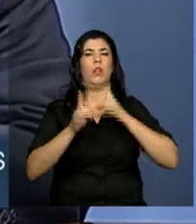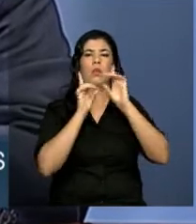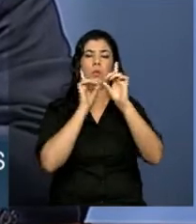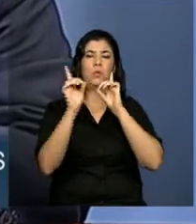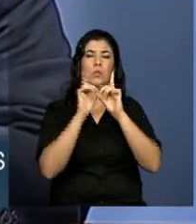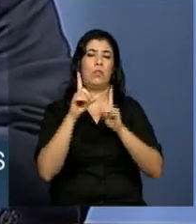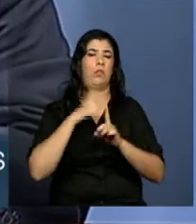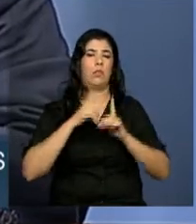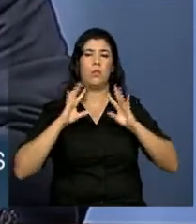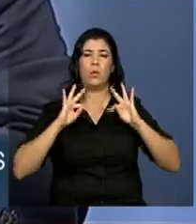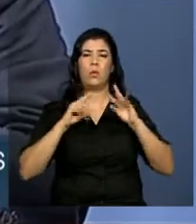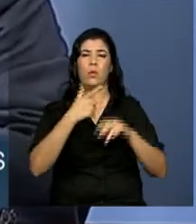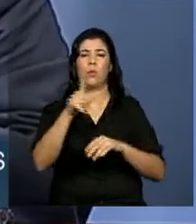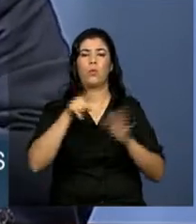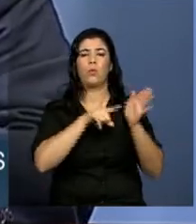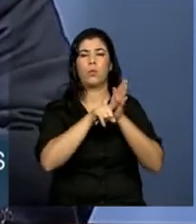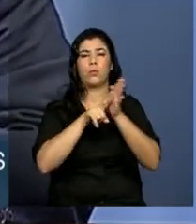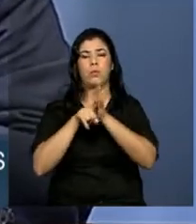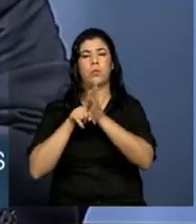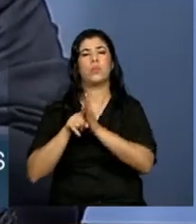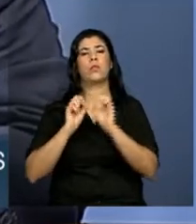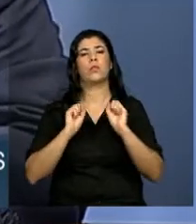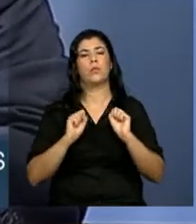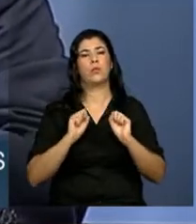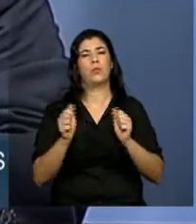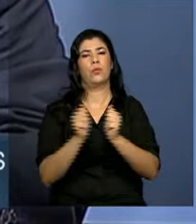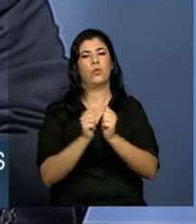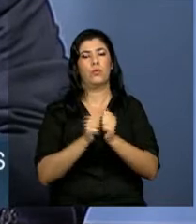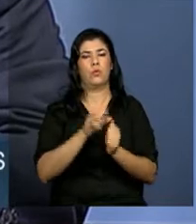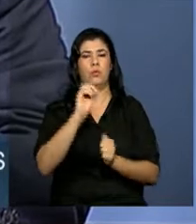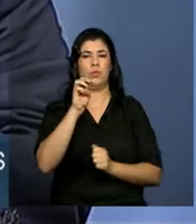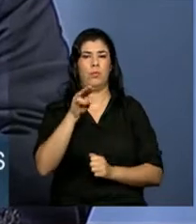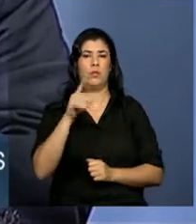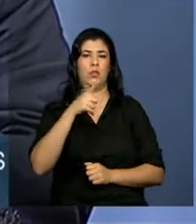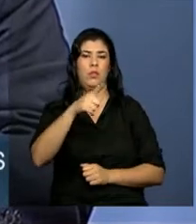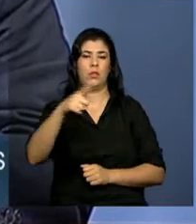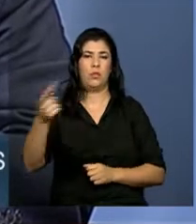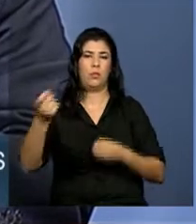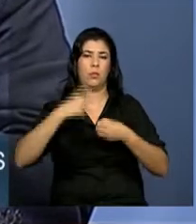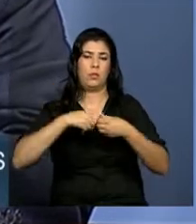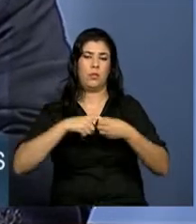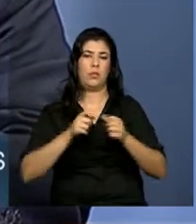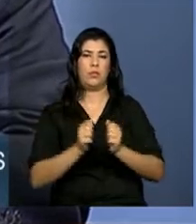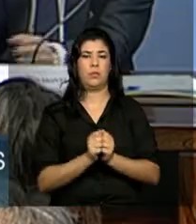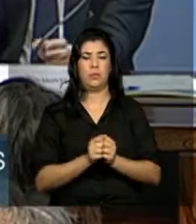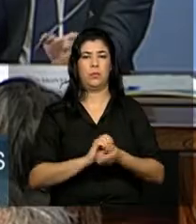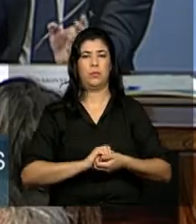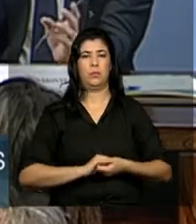todo o tipo de consulta necessária com a organização e também com as outras partes envolvidas.